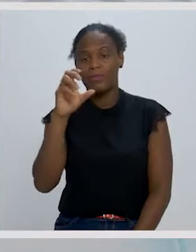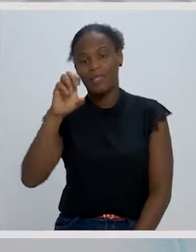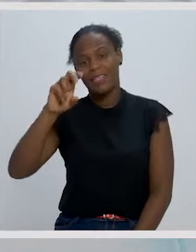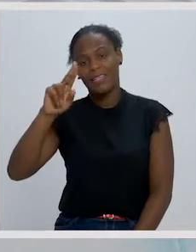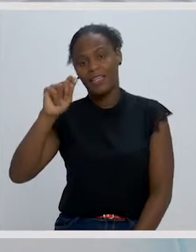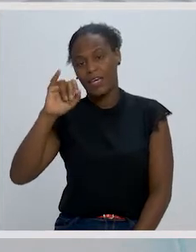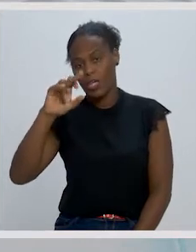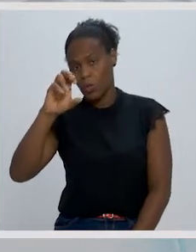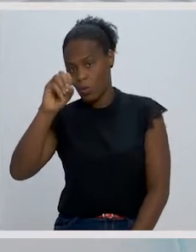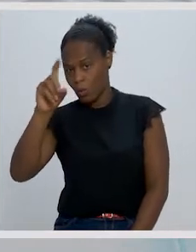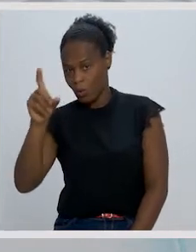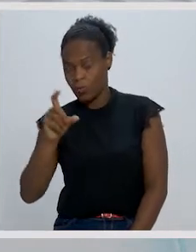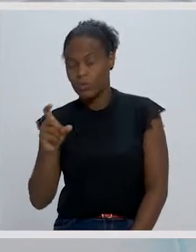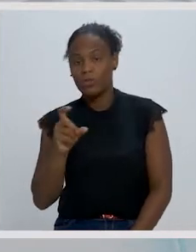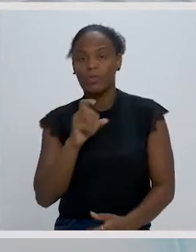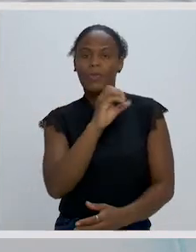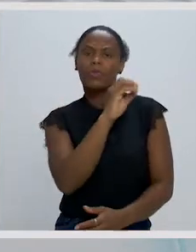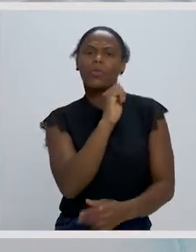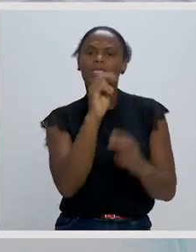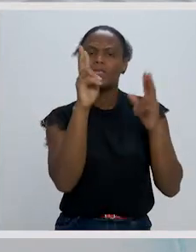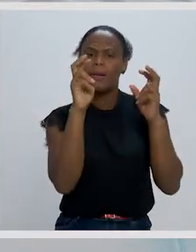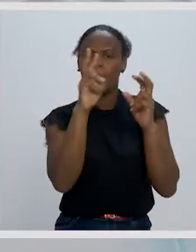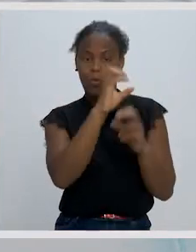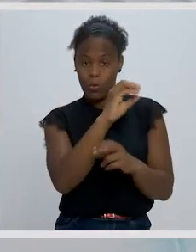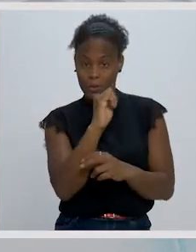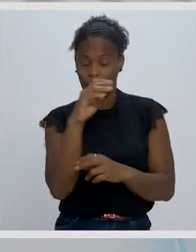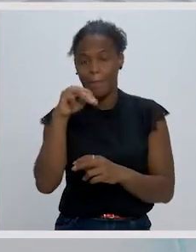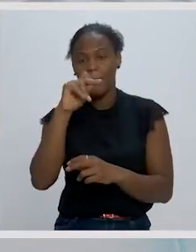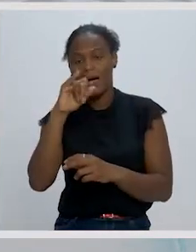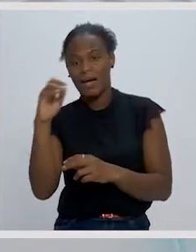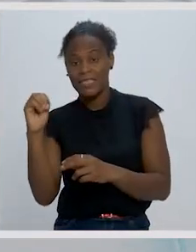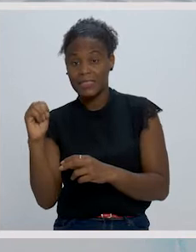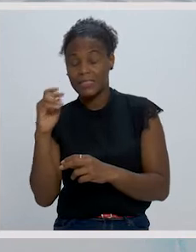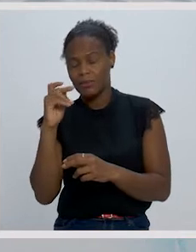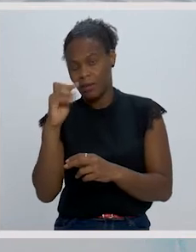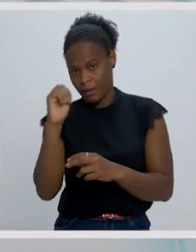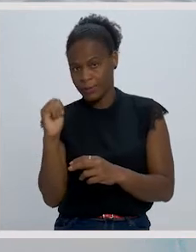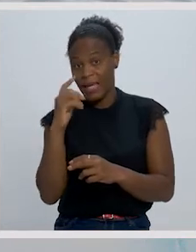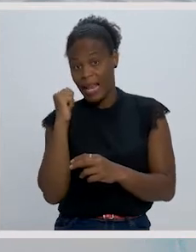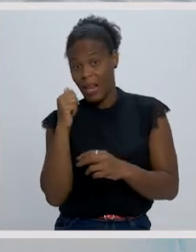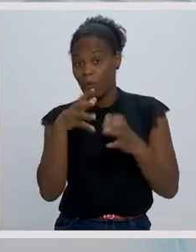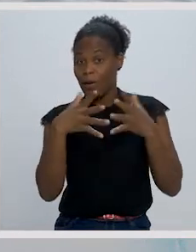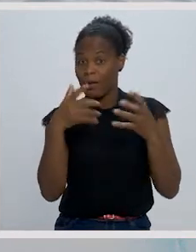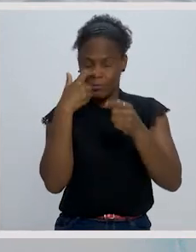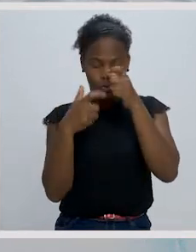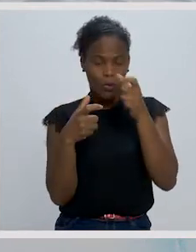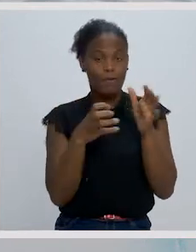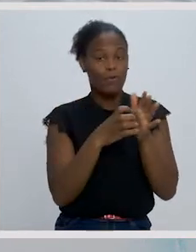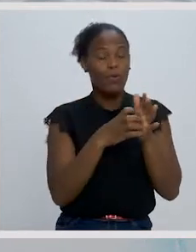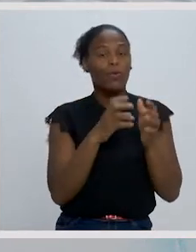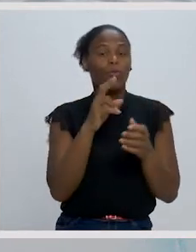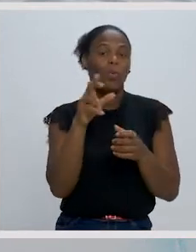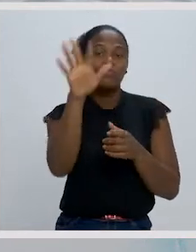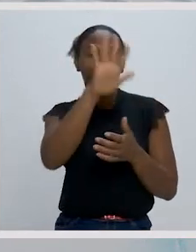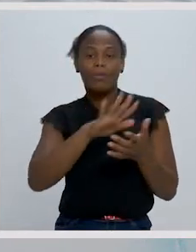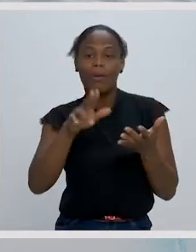e referimos que o Acer de Queiroz foi a grande figura do realismo português. Para iniciarmos a aula de